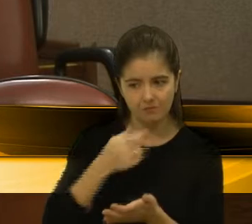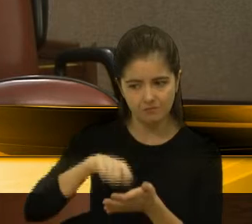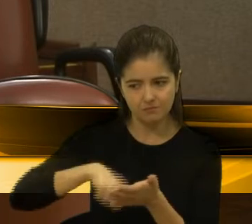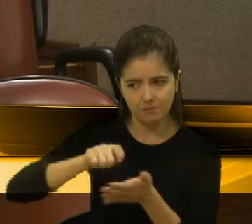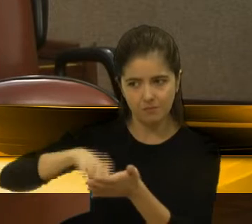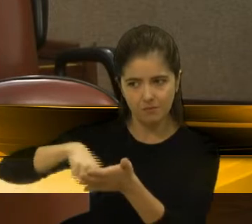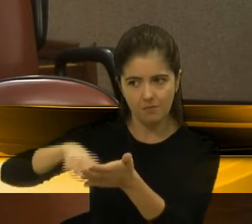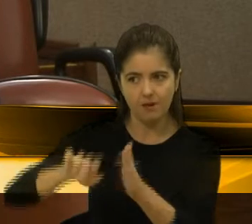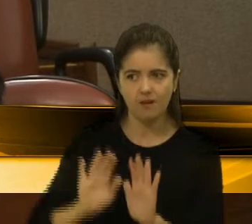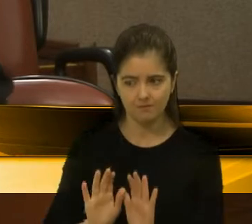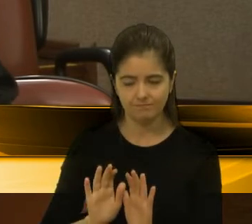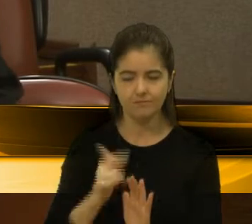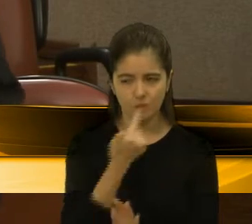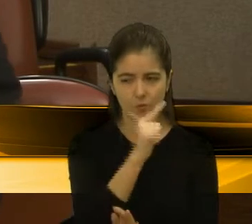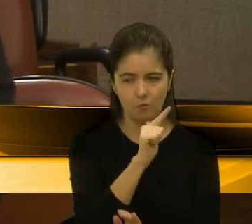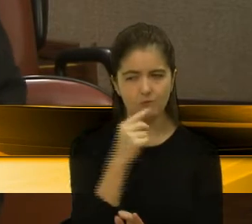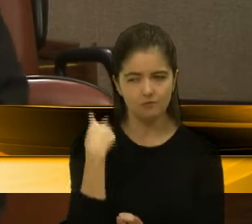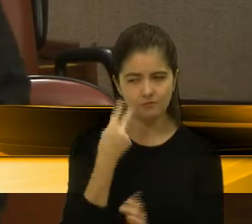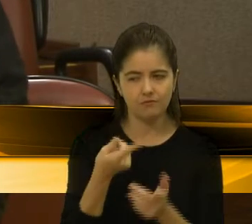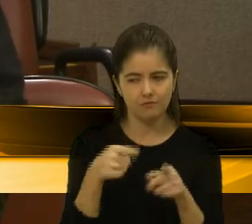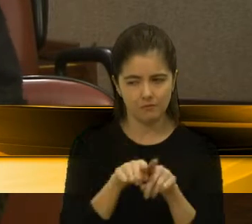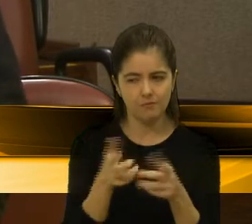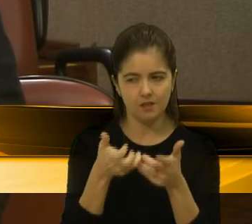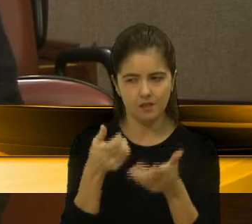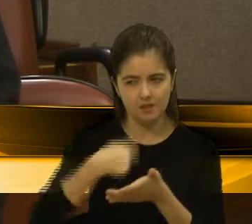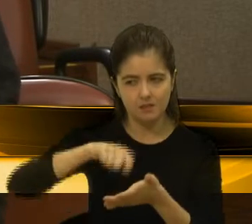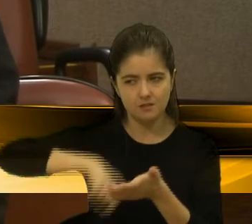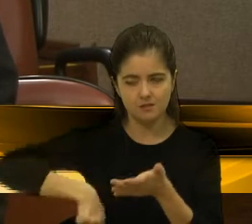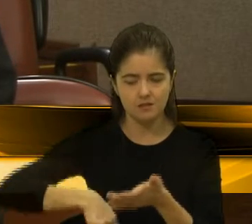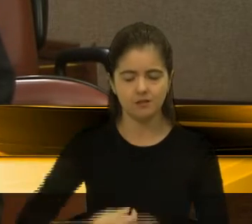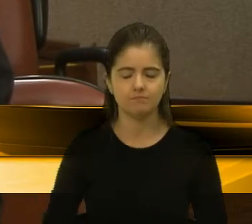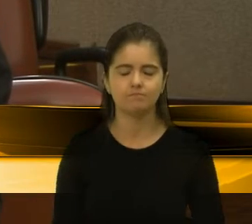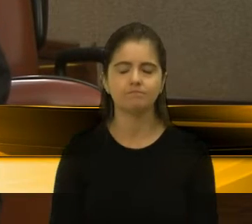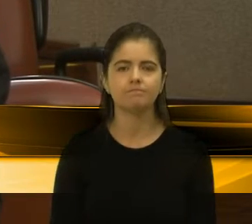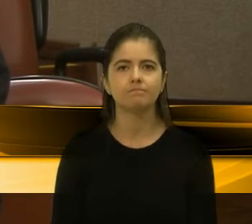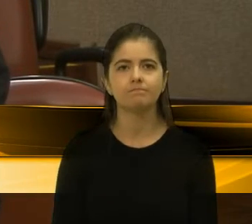decidiu pela redação dessa moção,